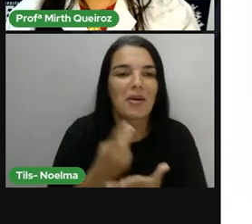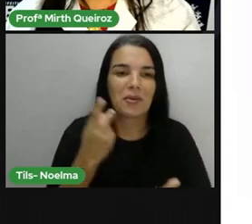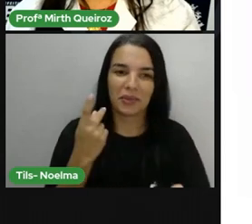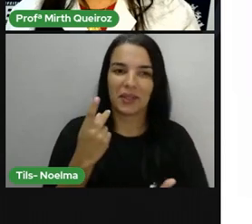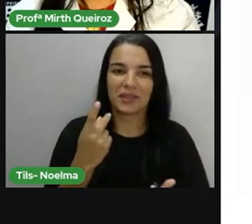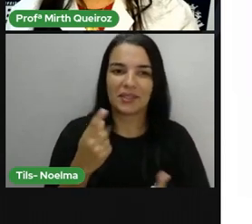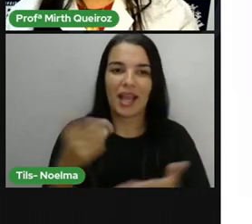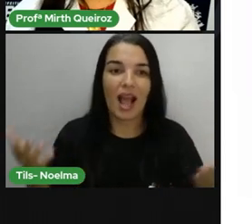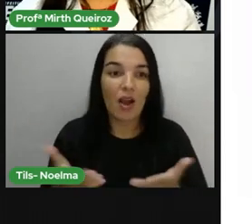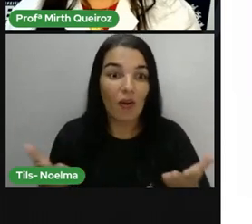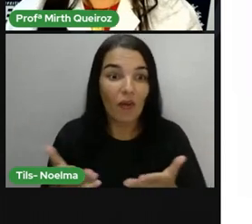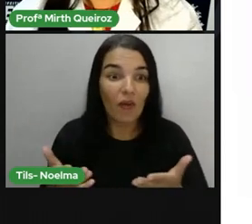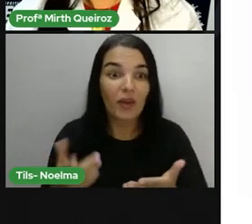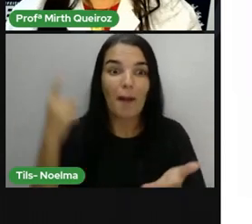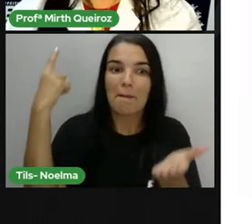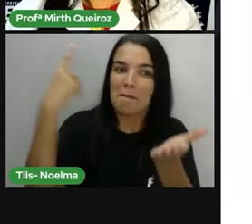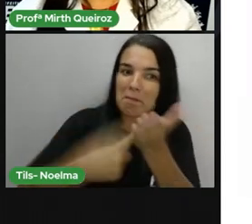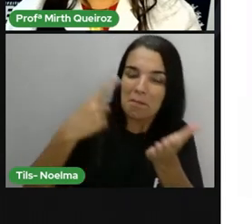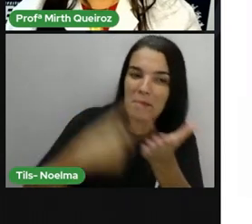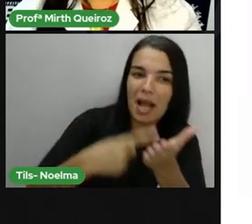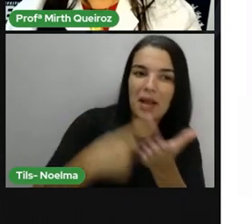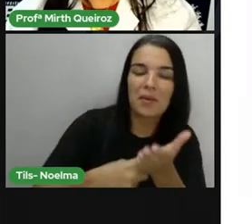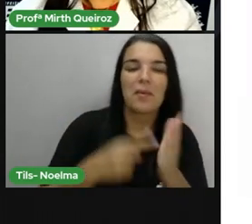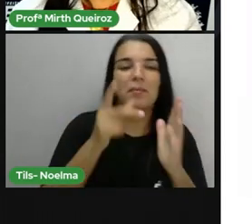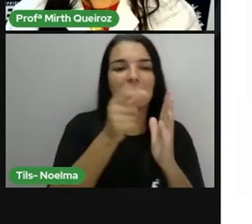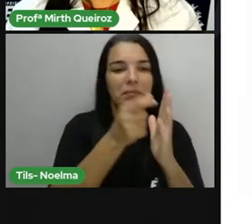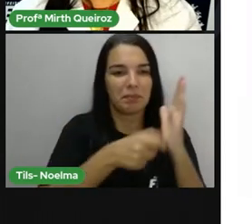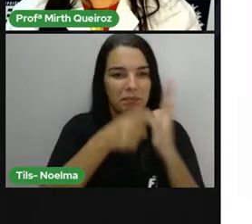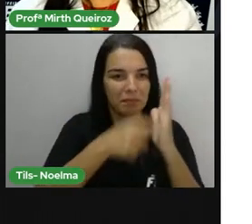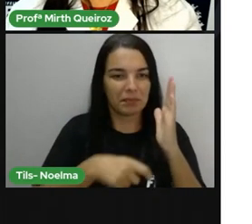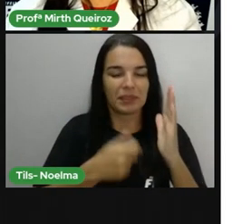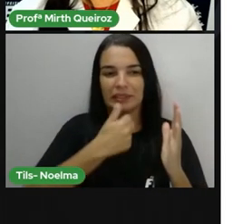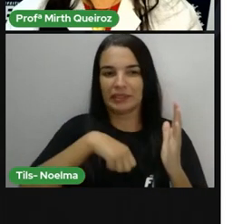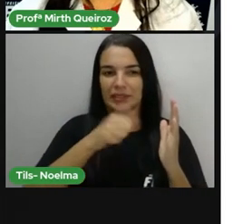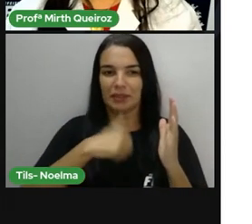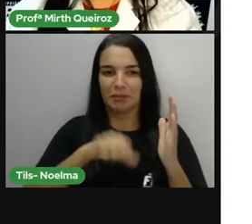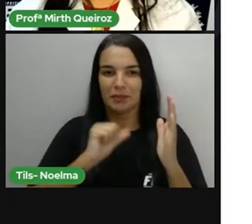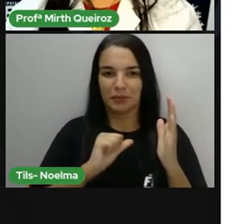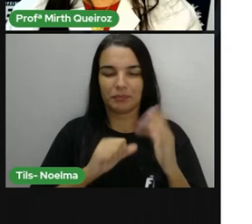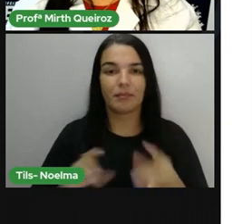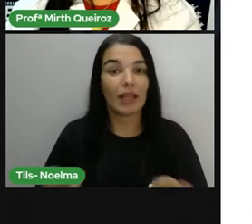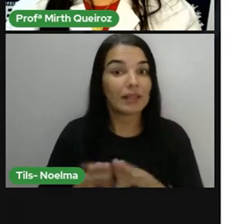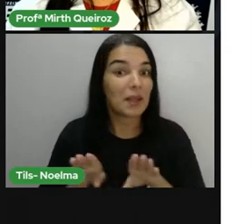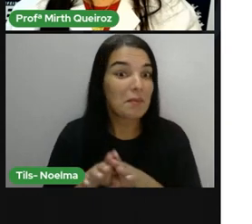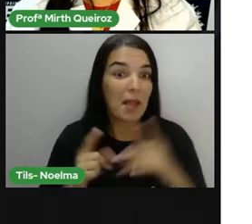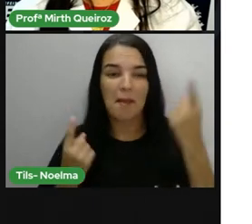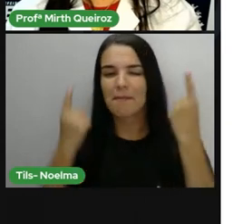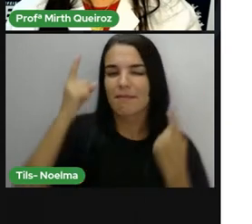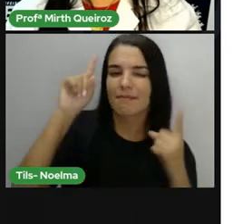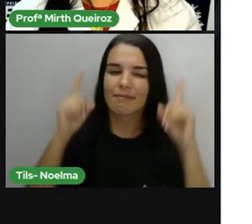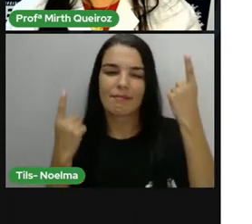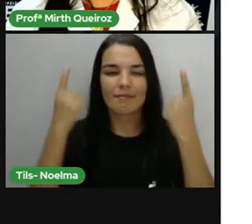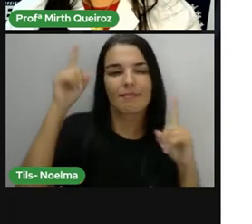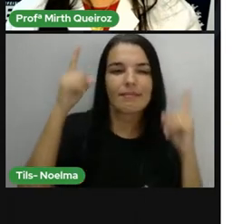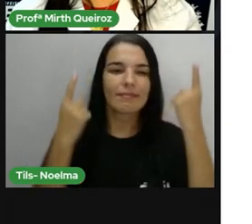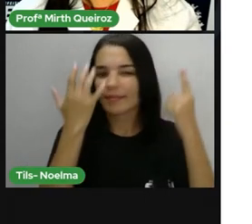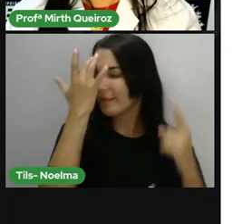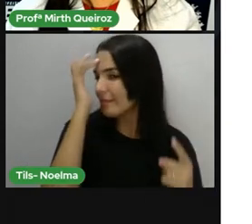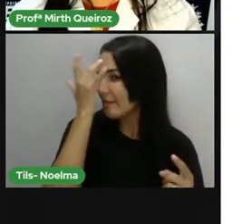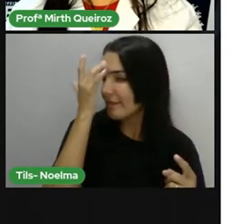Feira de Santana, e foi tombado aí como um patrimônio cultural imaterial. Temos também a Micareta de Feira de Santana,